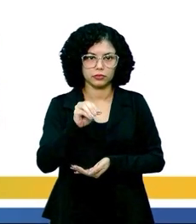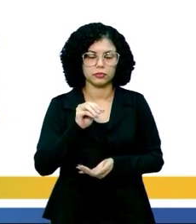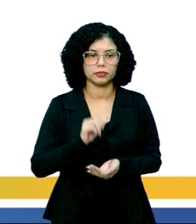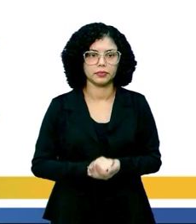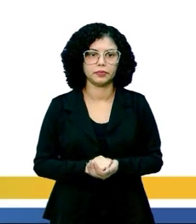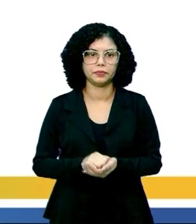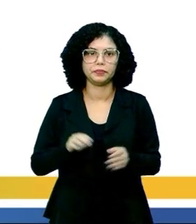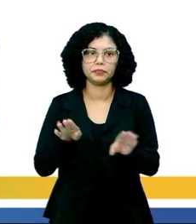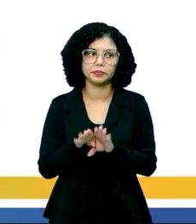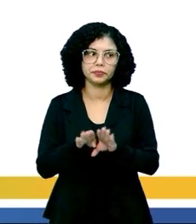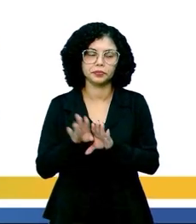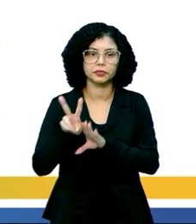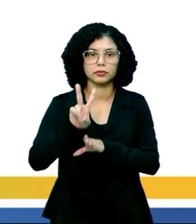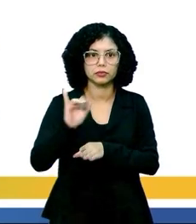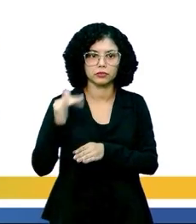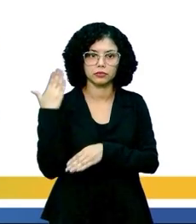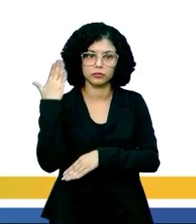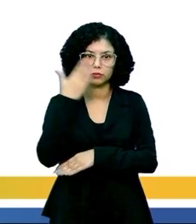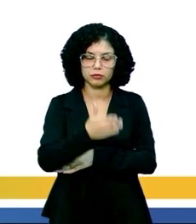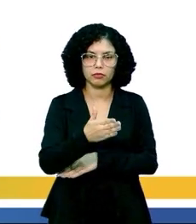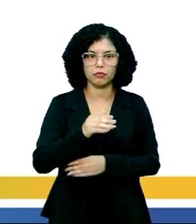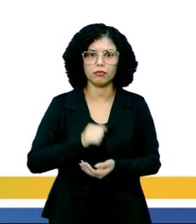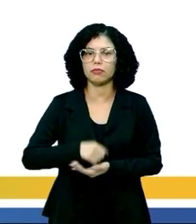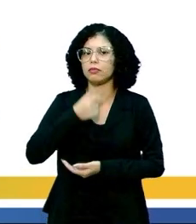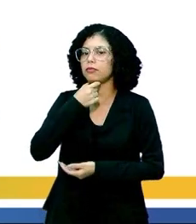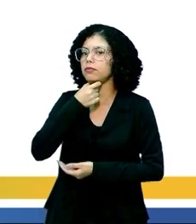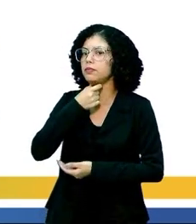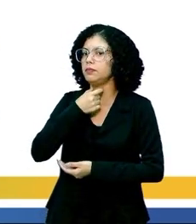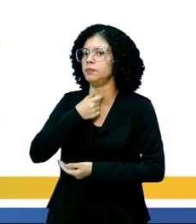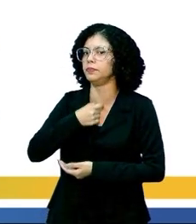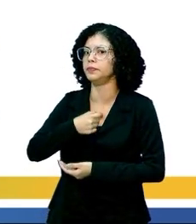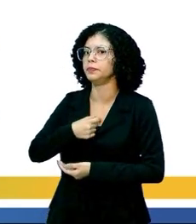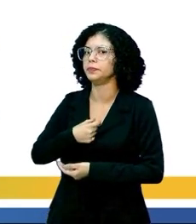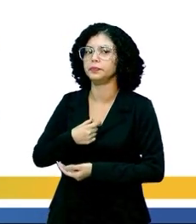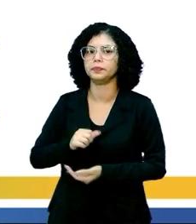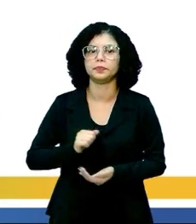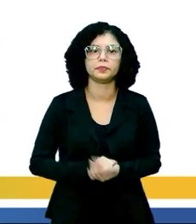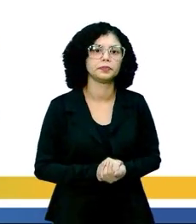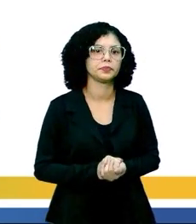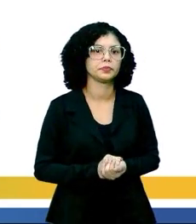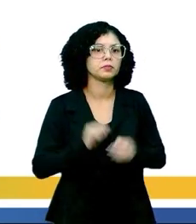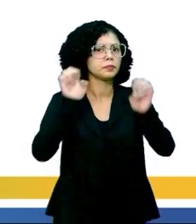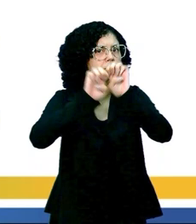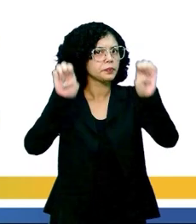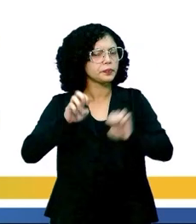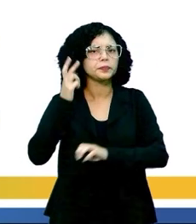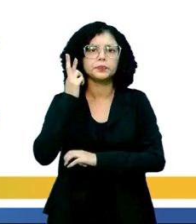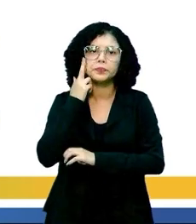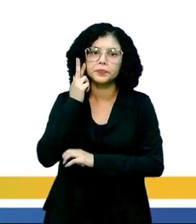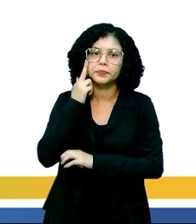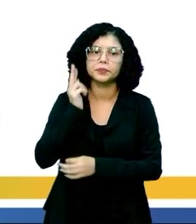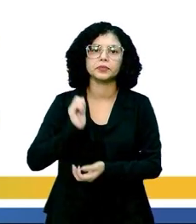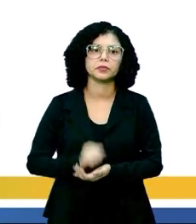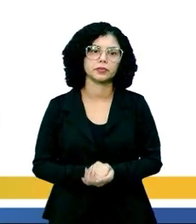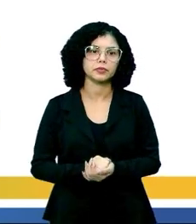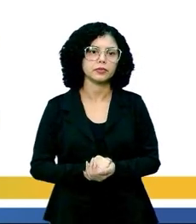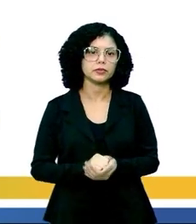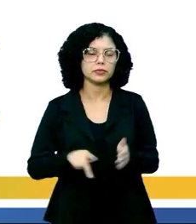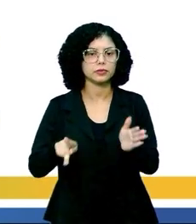tá certo? Que vai seguir para a faringe, que é uma estrutura comum do